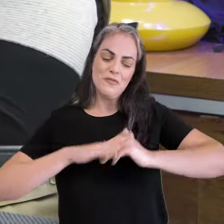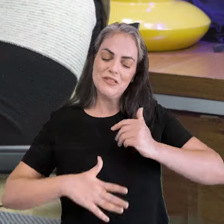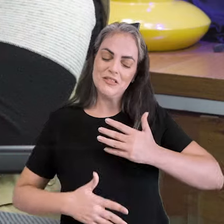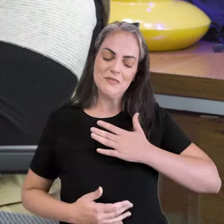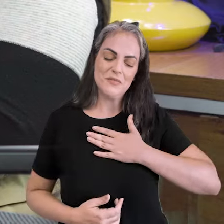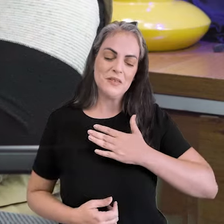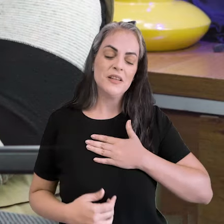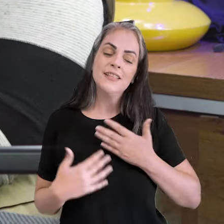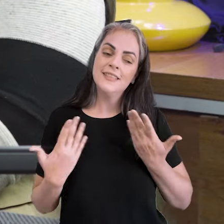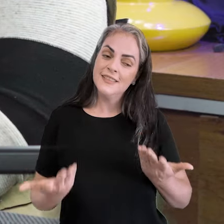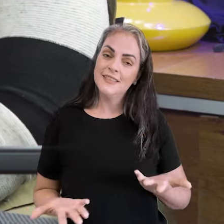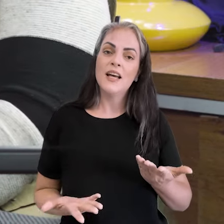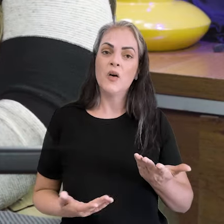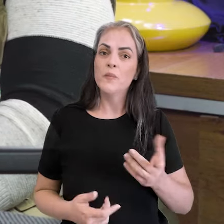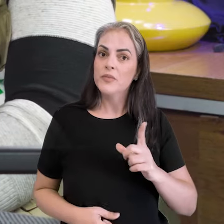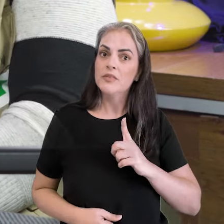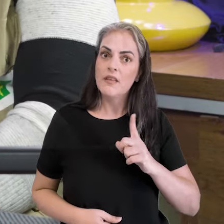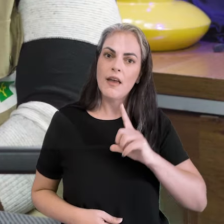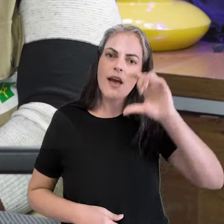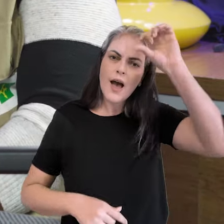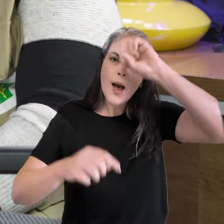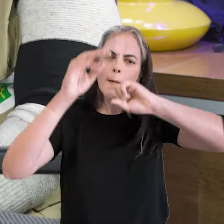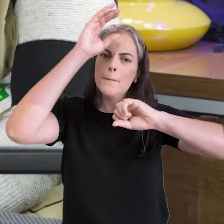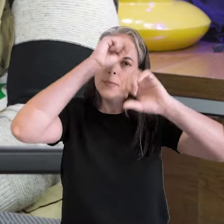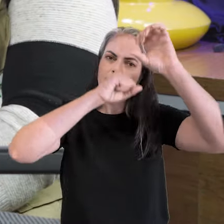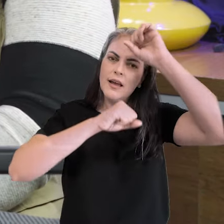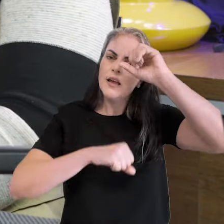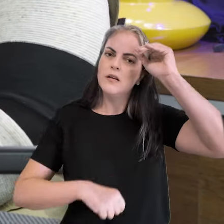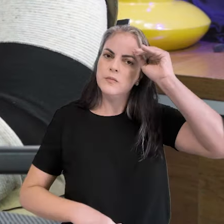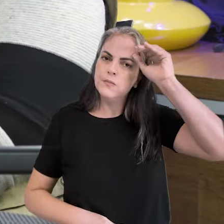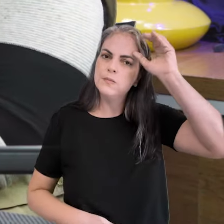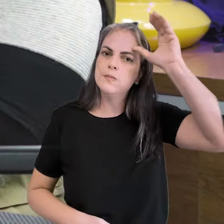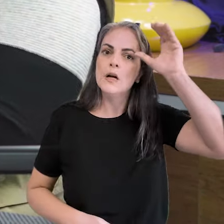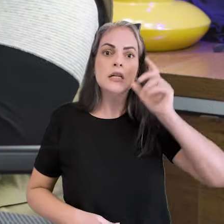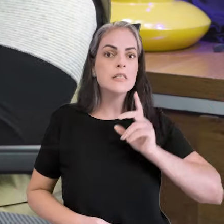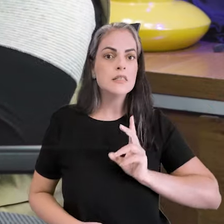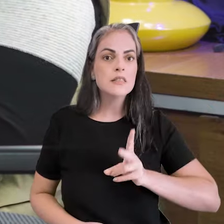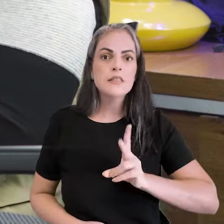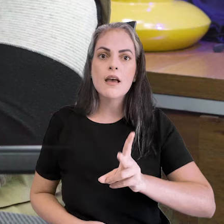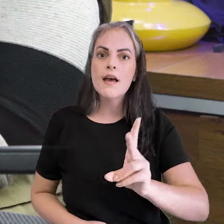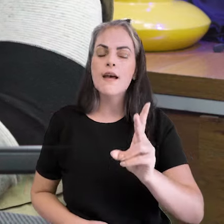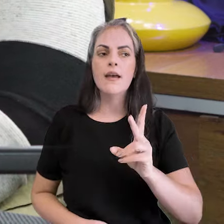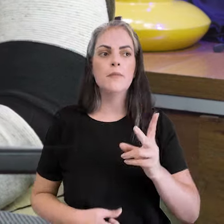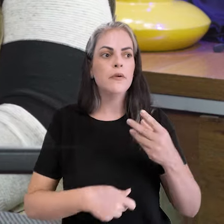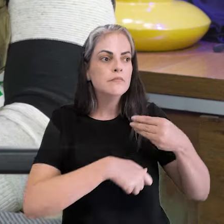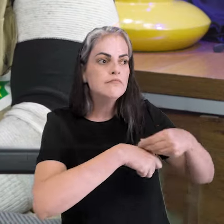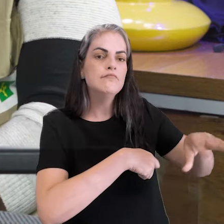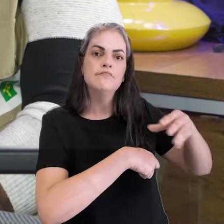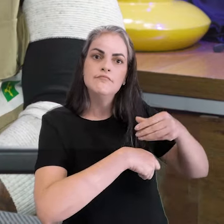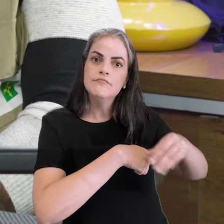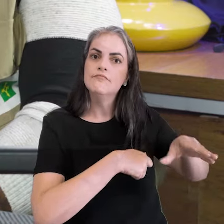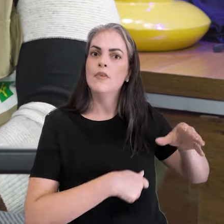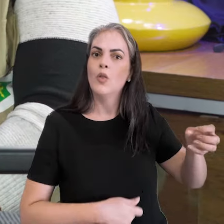traz conhecimento, né? A gente leva conhecimento.